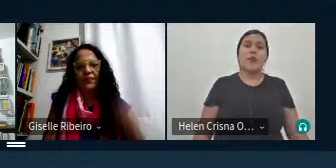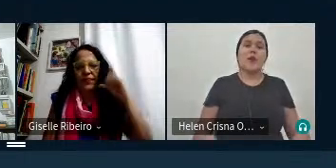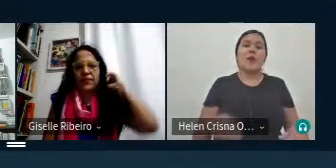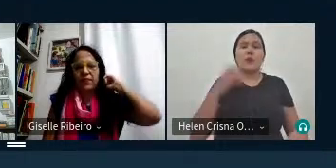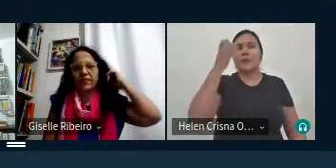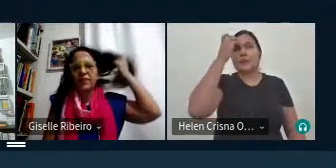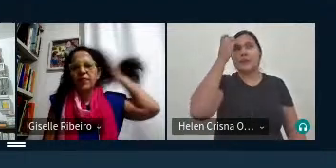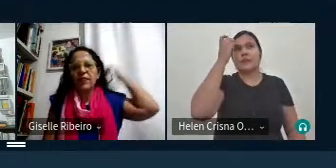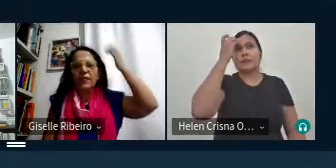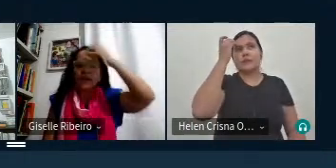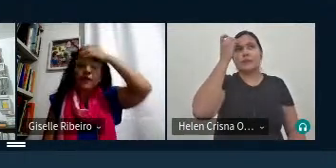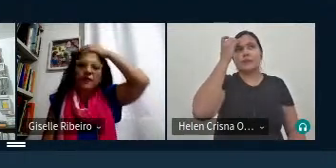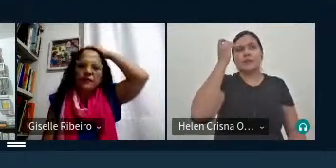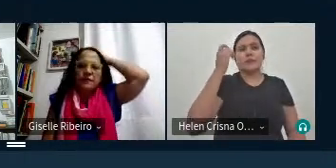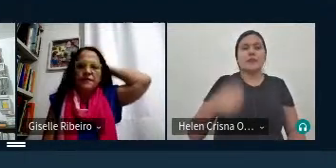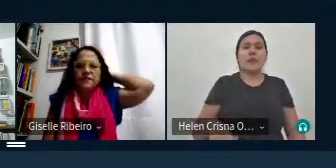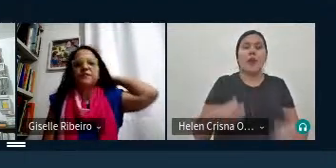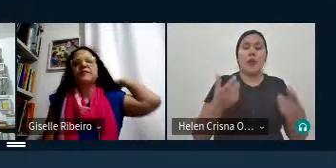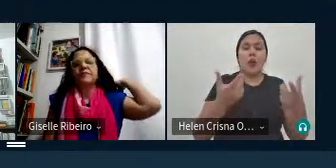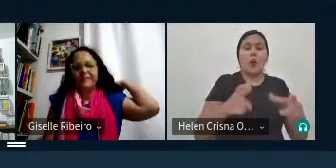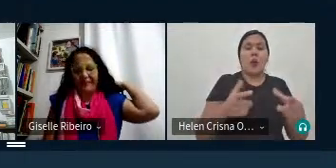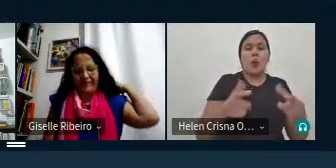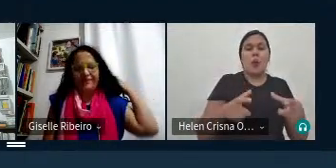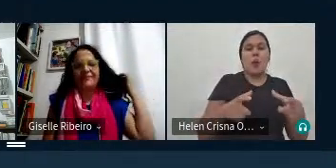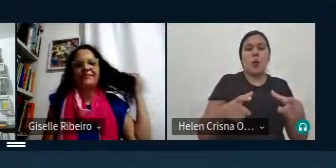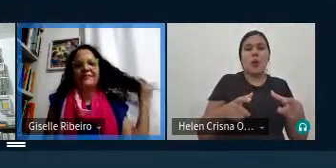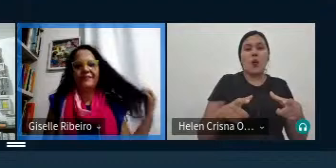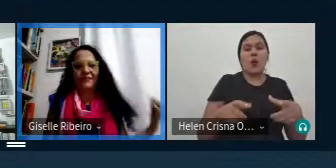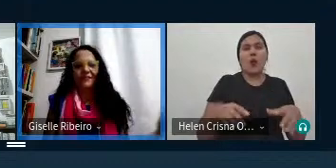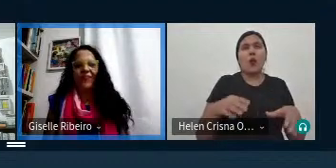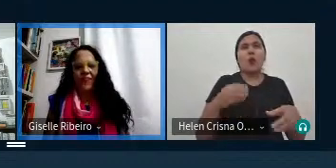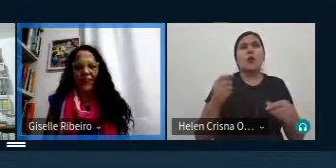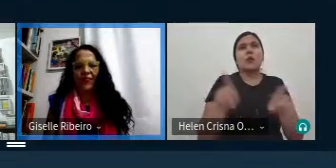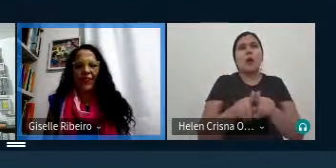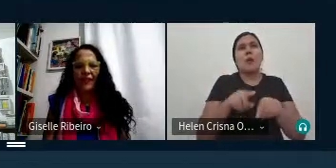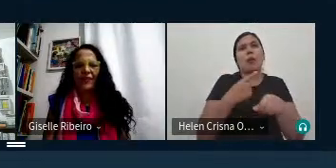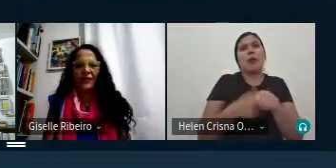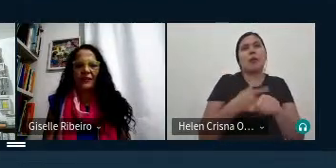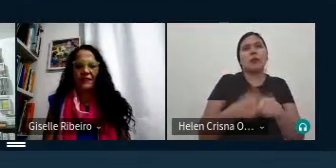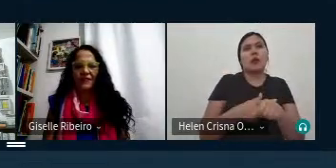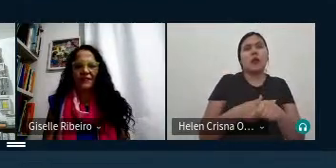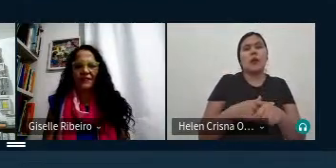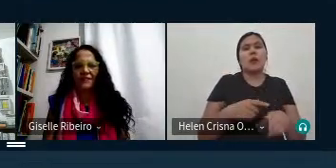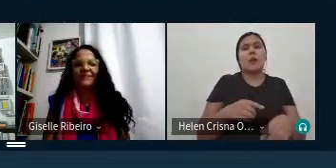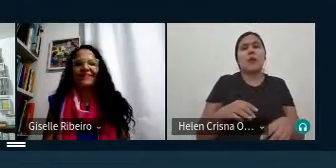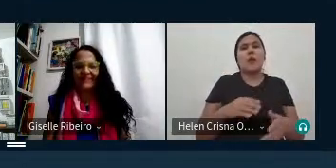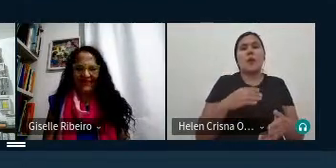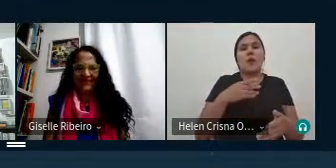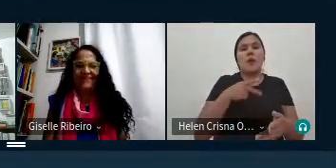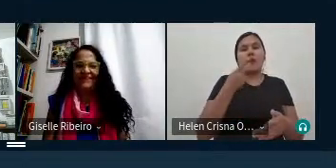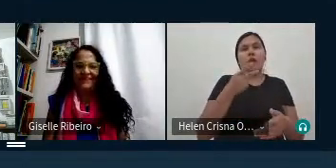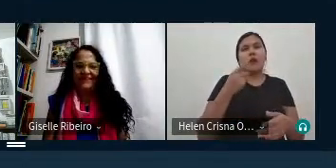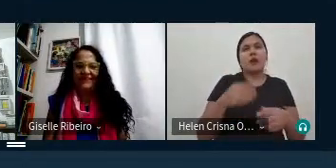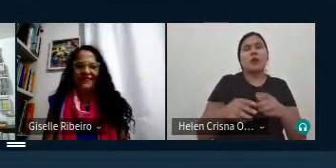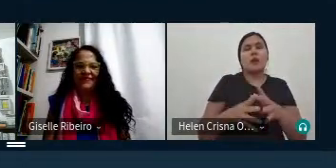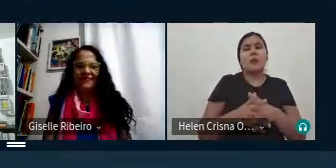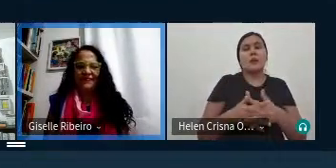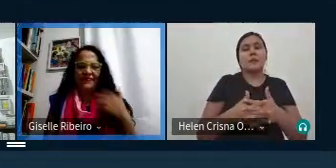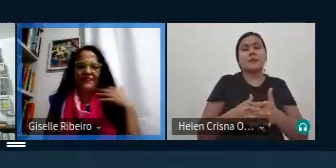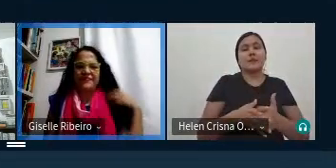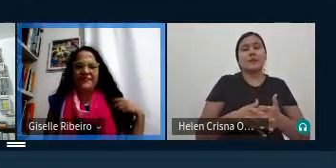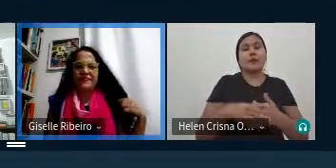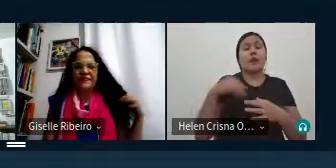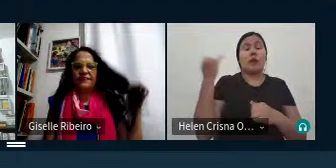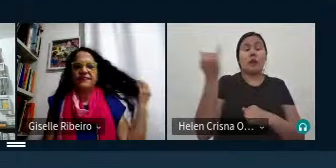seu lugar de acordo com o seu tempo né como eu mencionei aqui nas falas que é